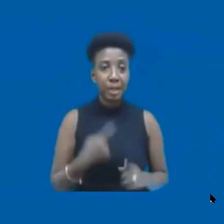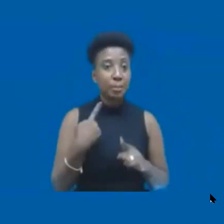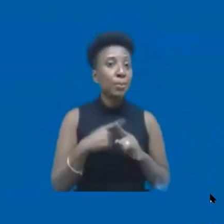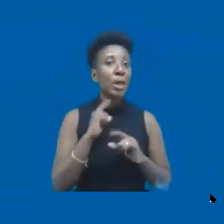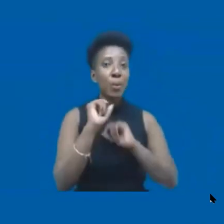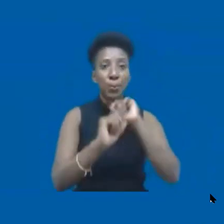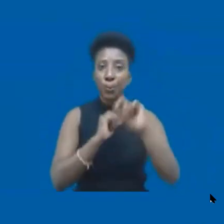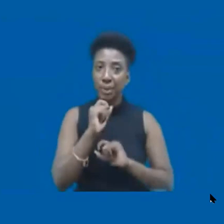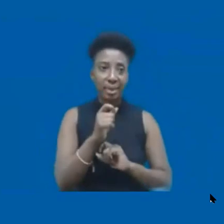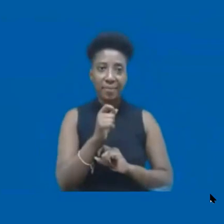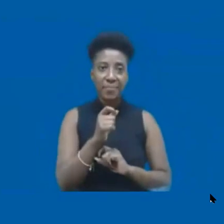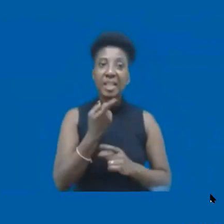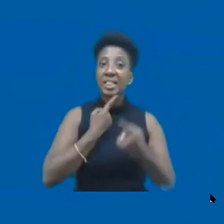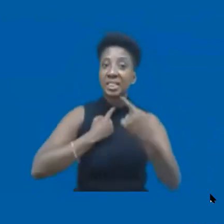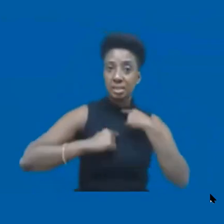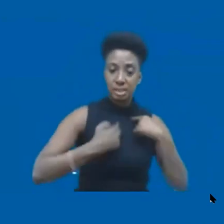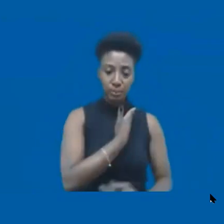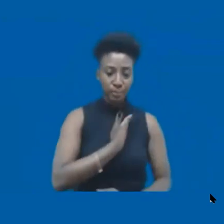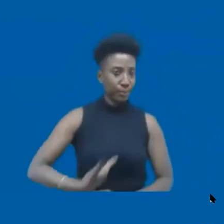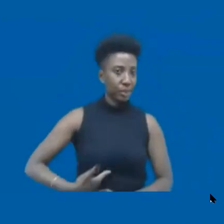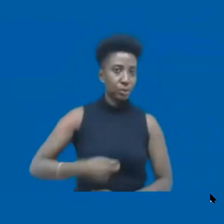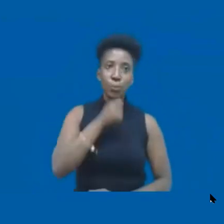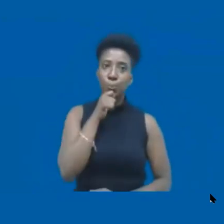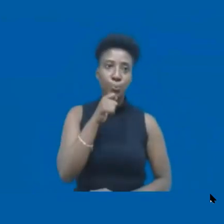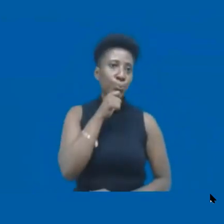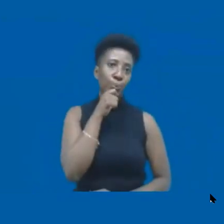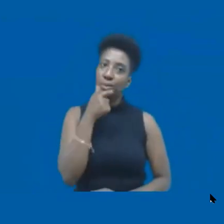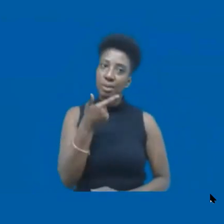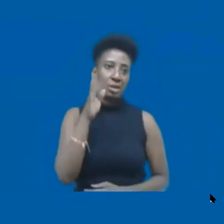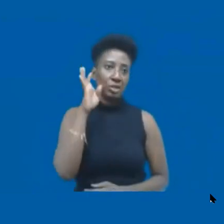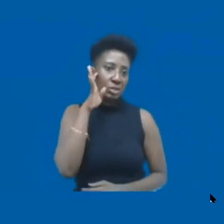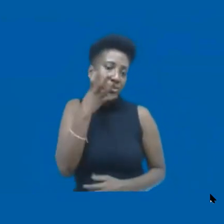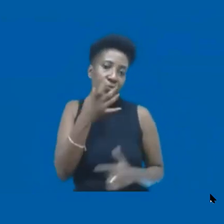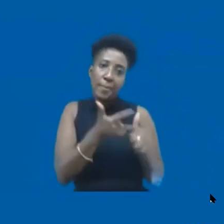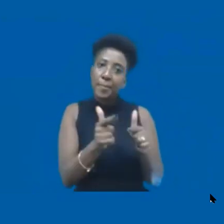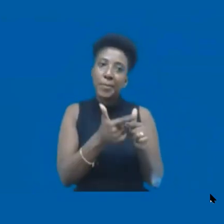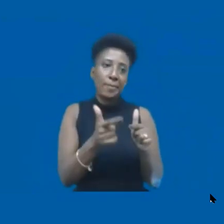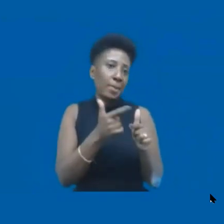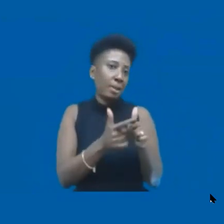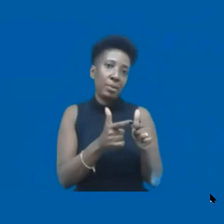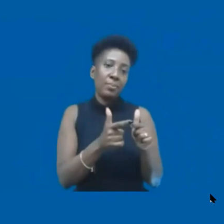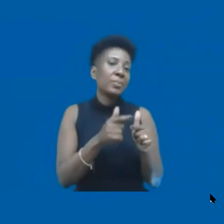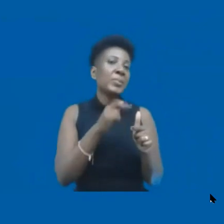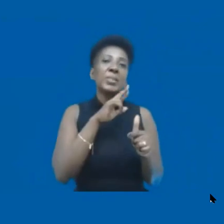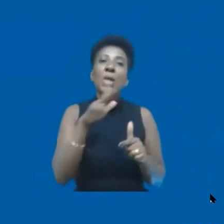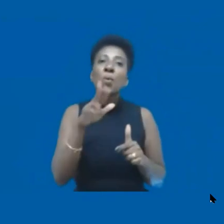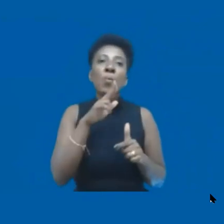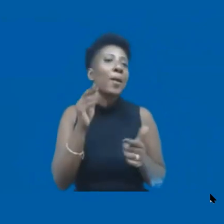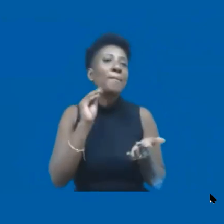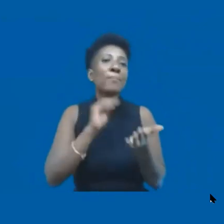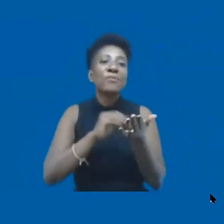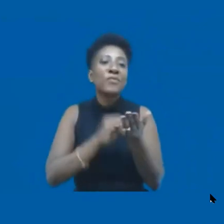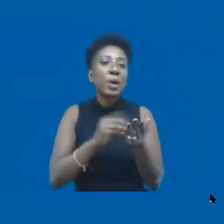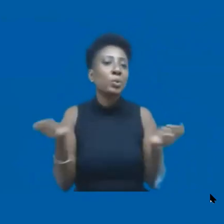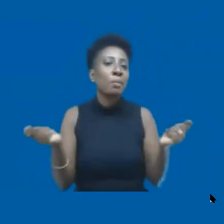há vontade política das pessoas resolverem esse problema. Não é por incompetência dos seres humanos,